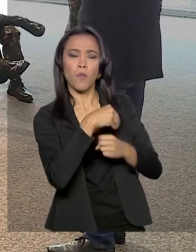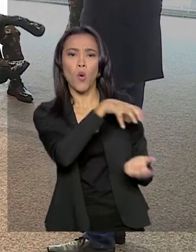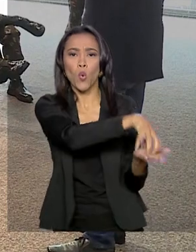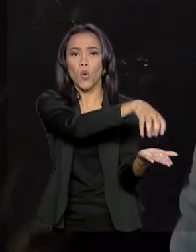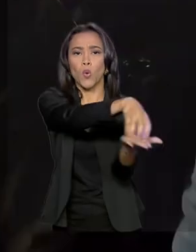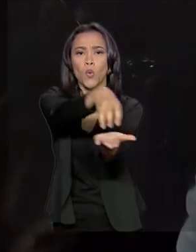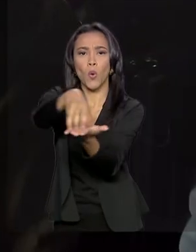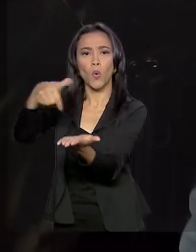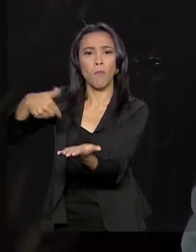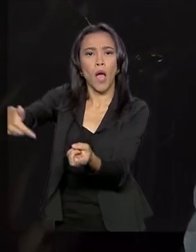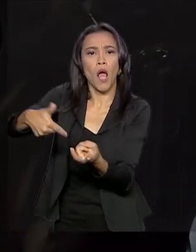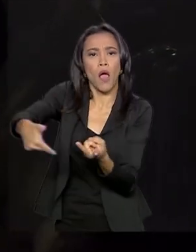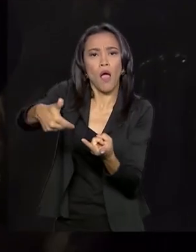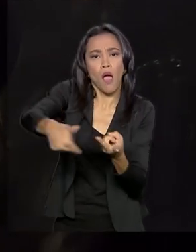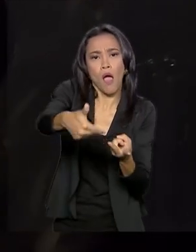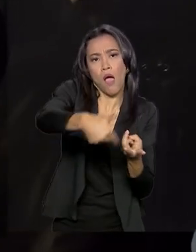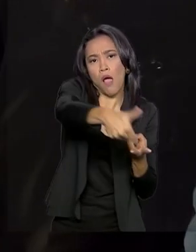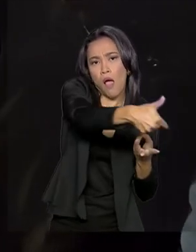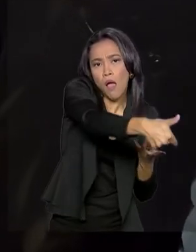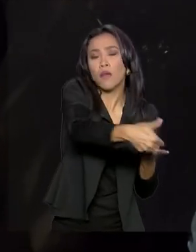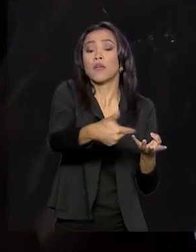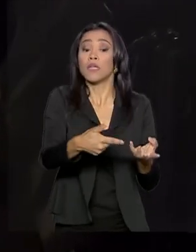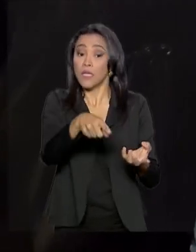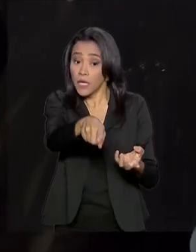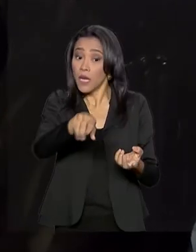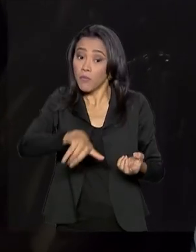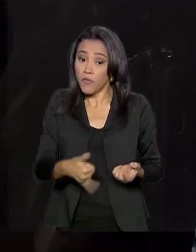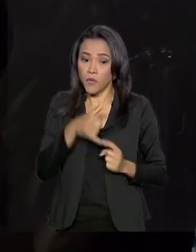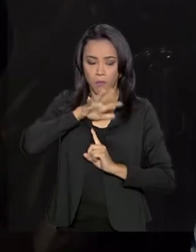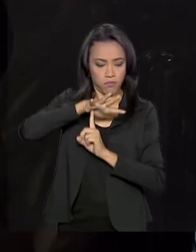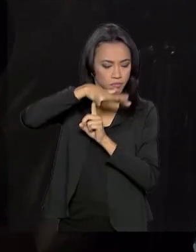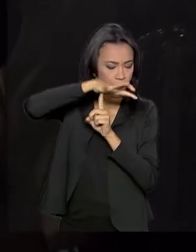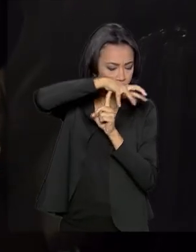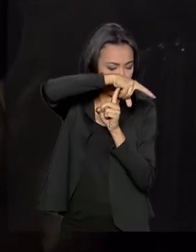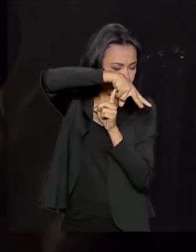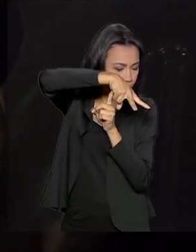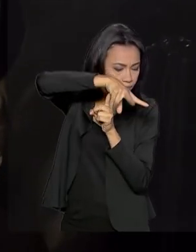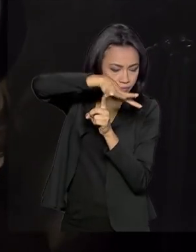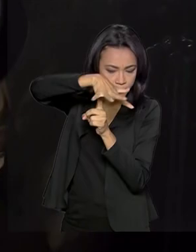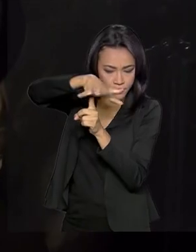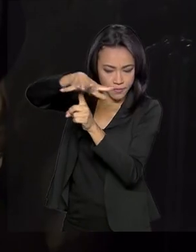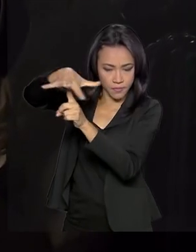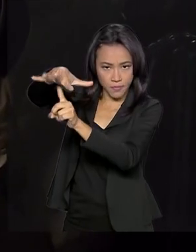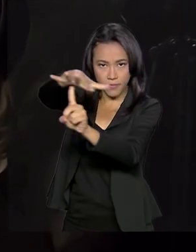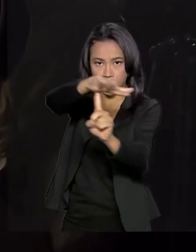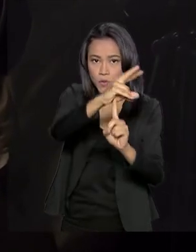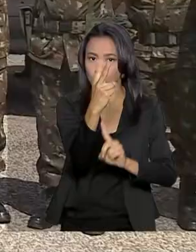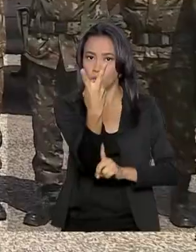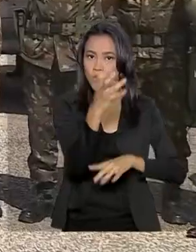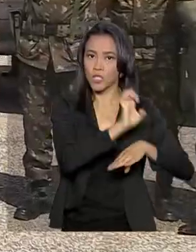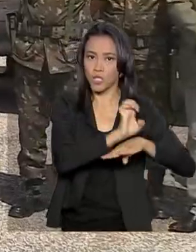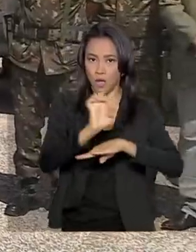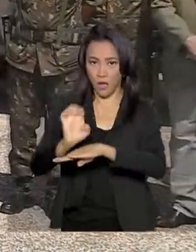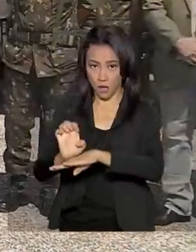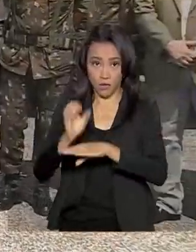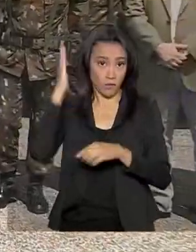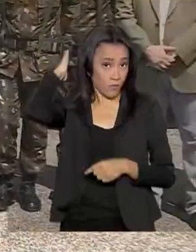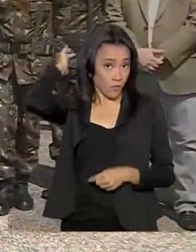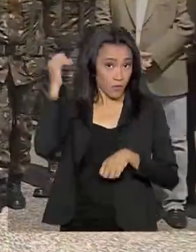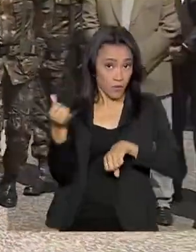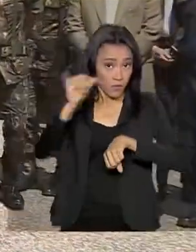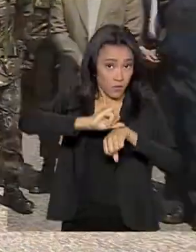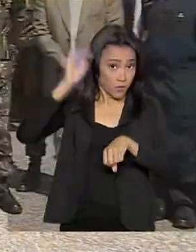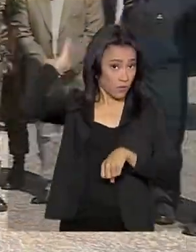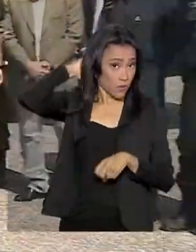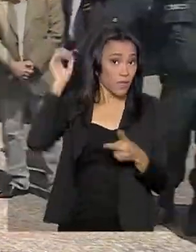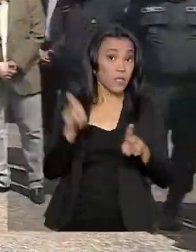operação e fez um sobrevoo nas regiões de Queimadas, no Pará e também no estado do Tocantins. Para Fernanda Azevedo e Silva,